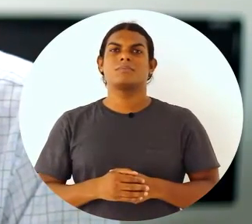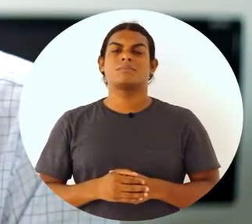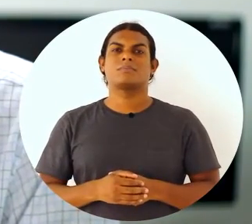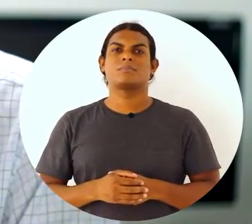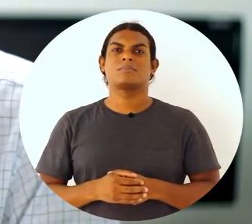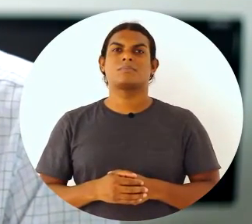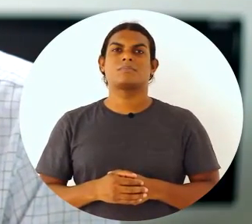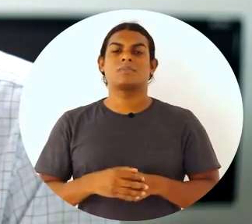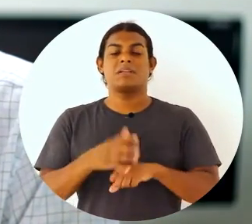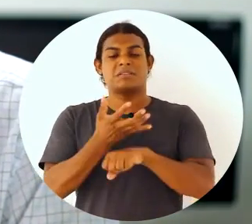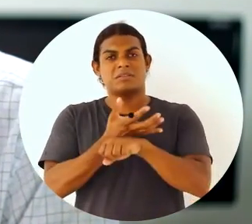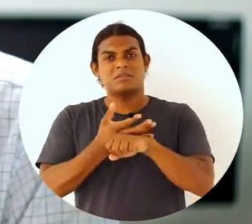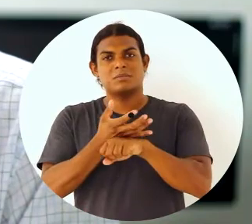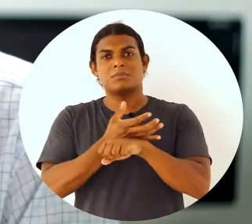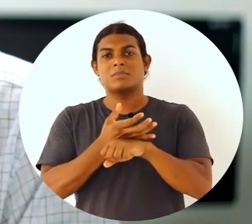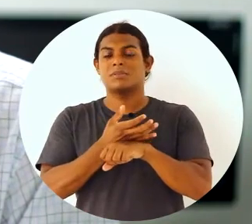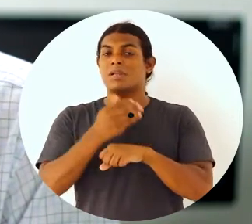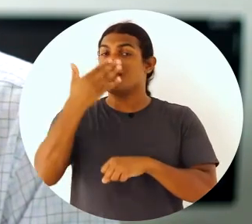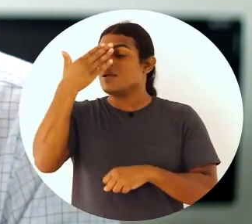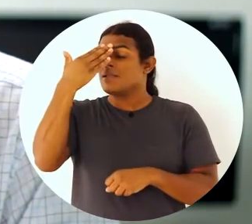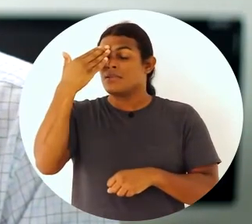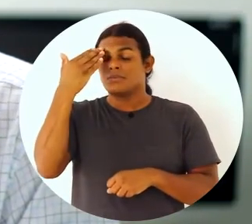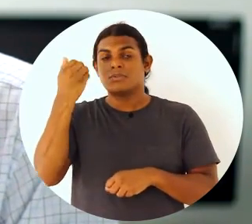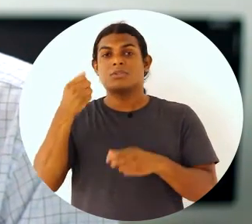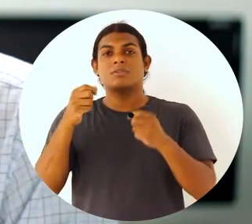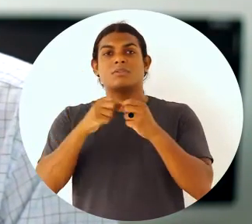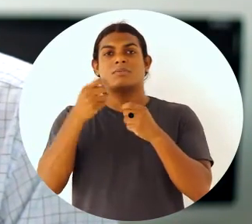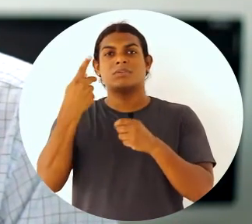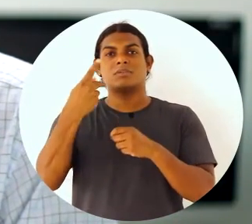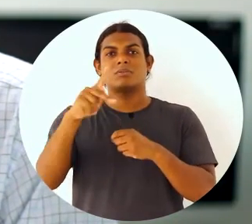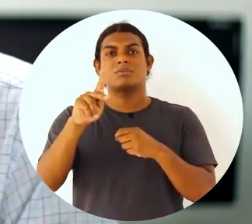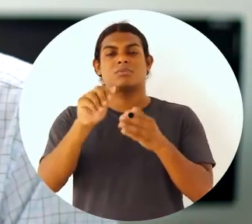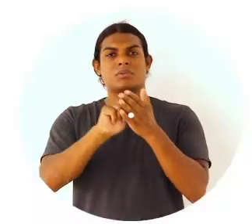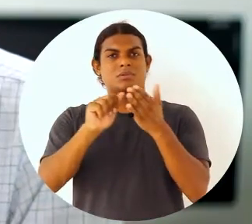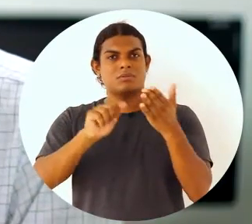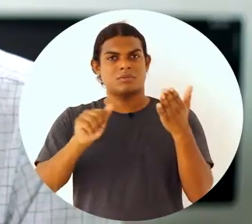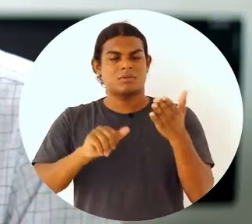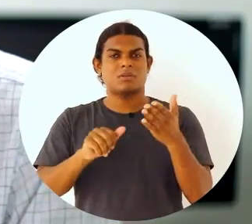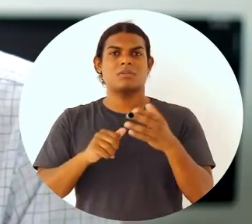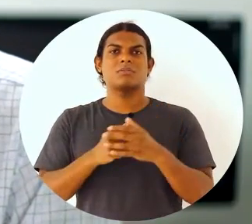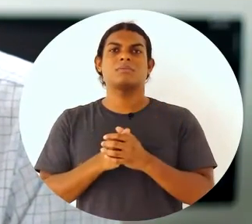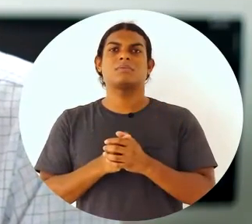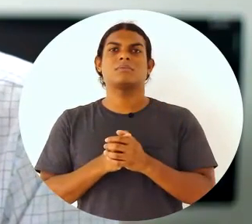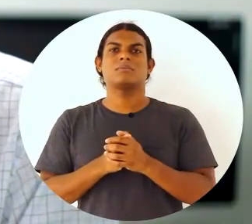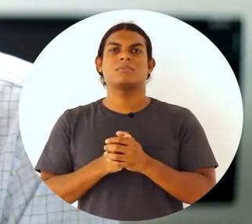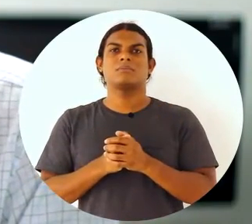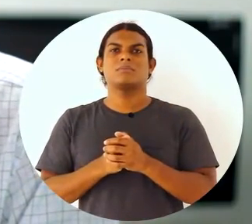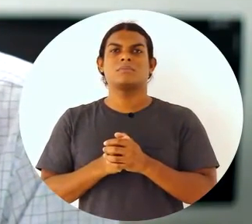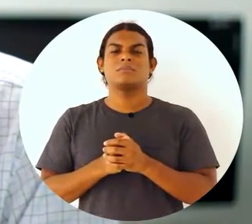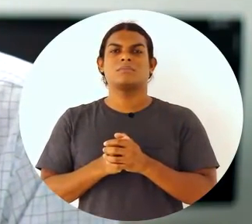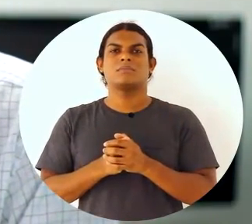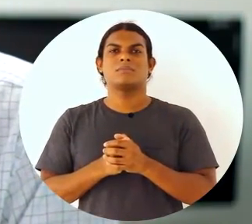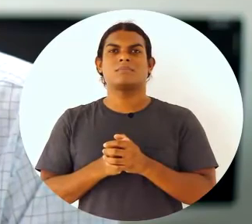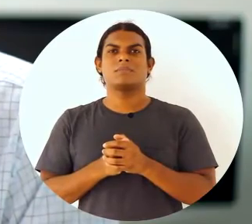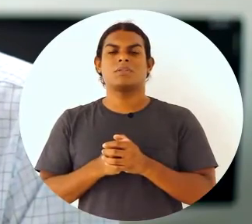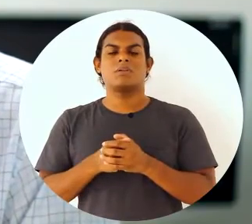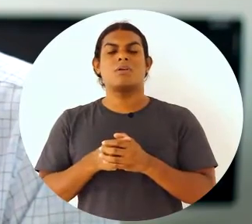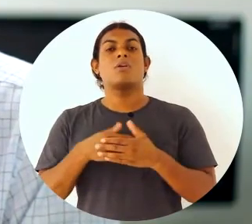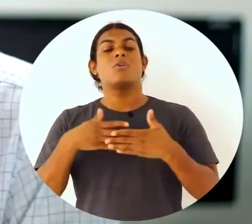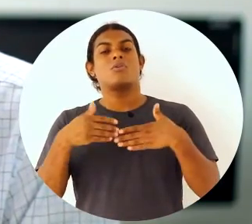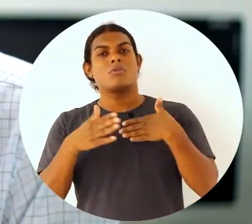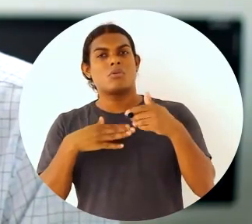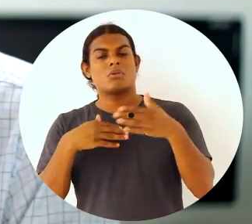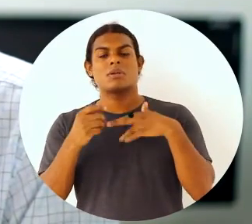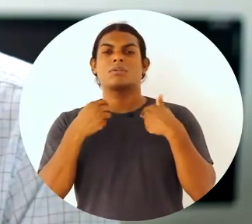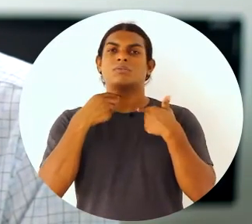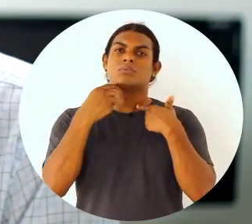esqueçam de fazer os seus comentários na atividade presencial que está posta no caderno. Continuo à disposição para vocês para